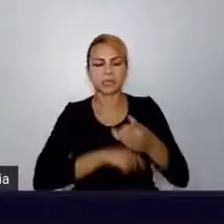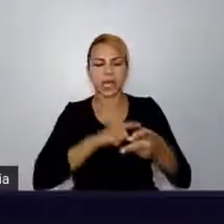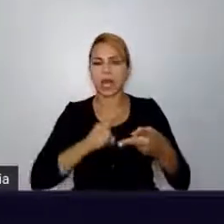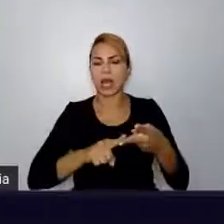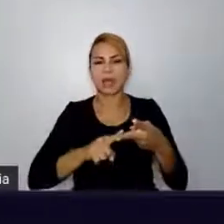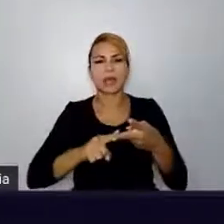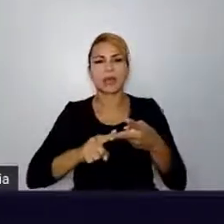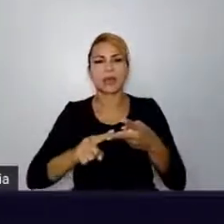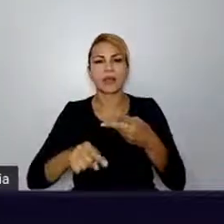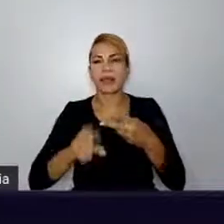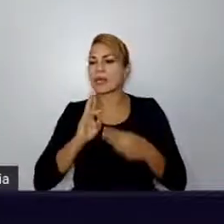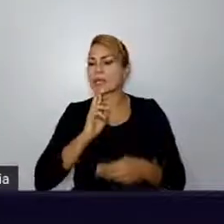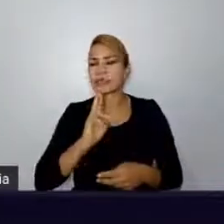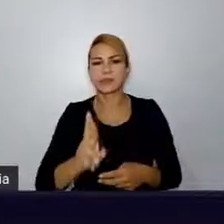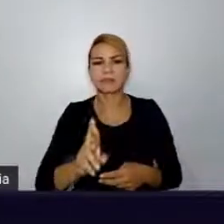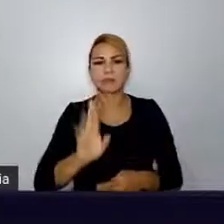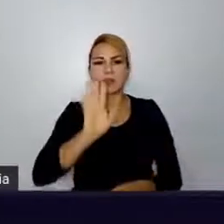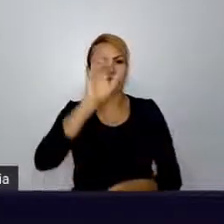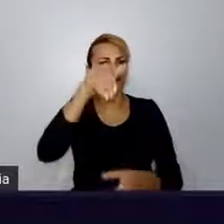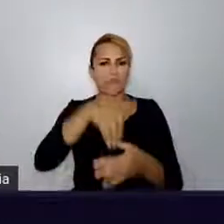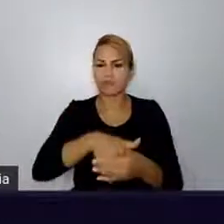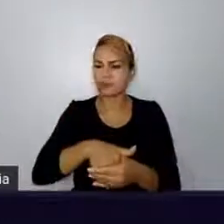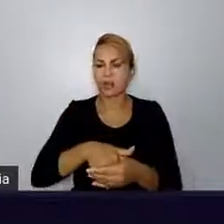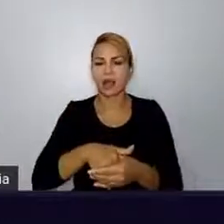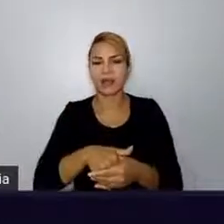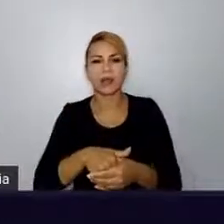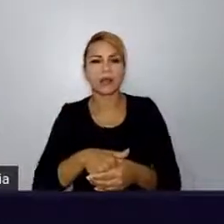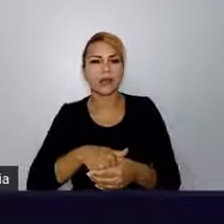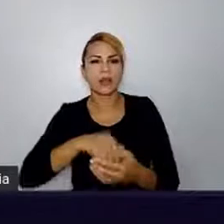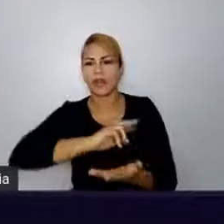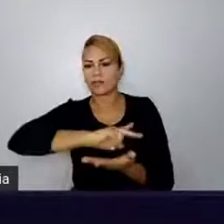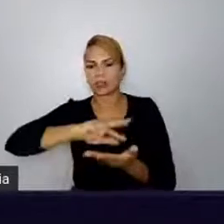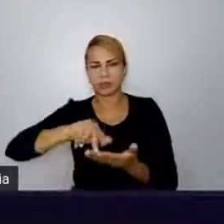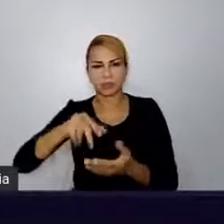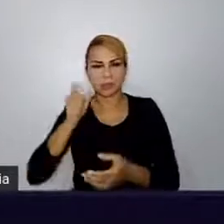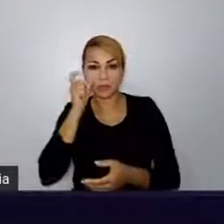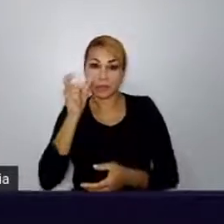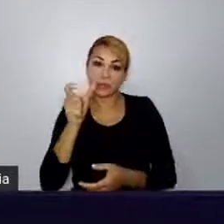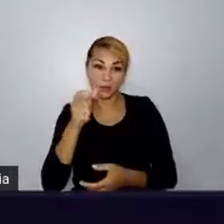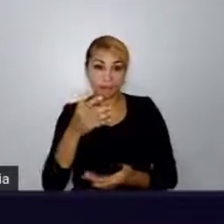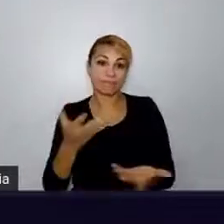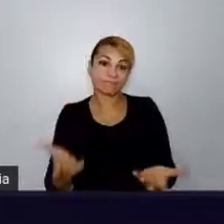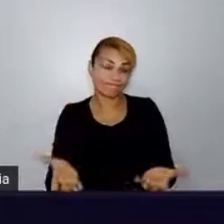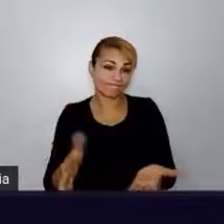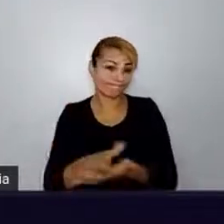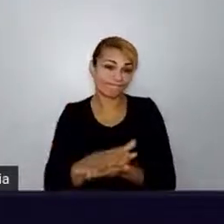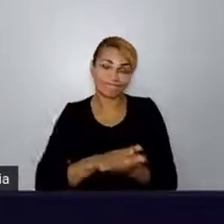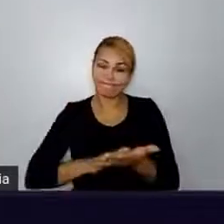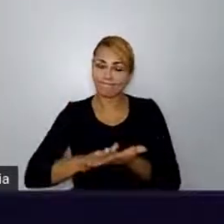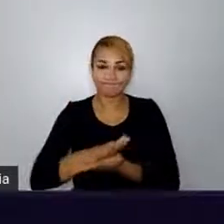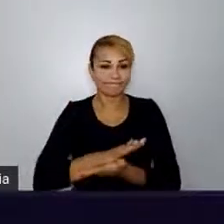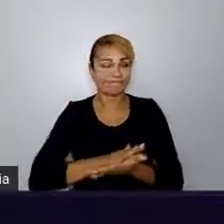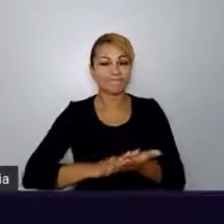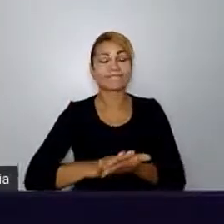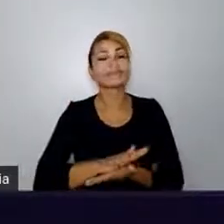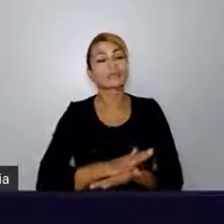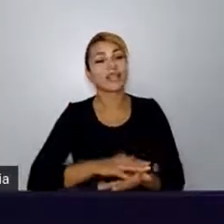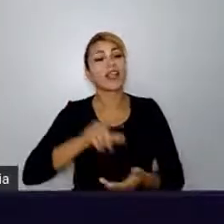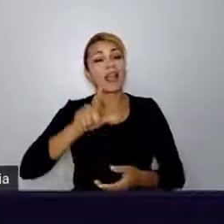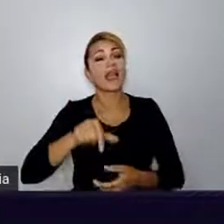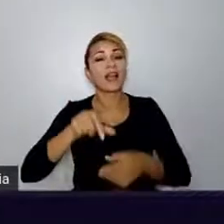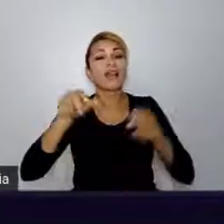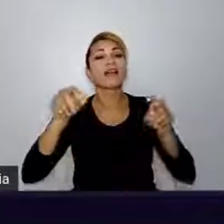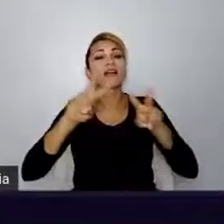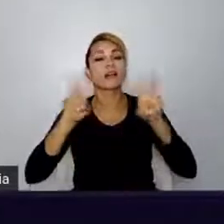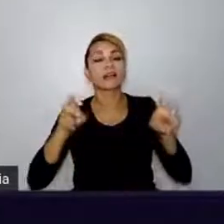votar numa questão que você achou interessante, nada. Essa questão, por exemplo, é a questão que